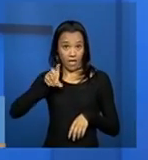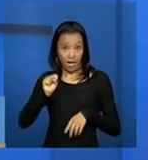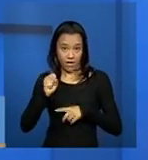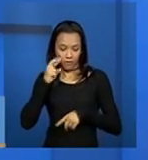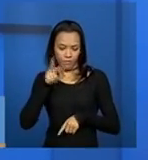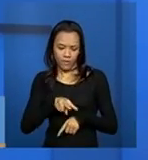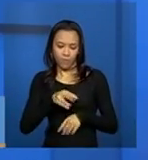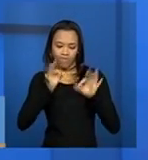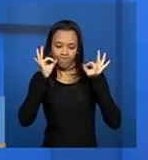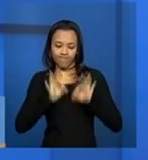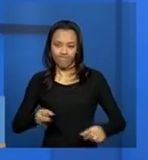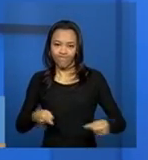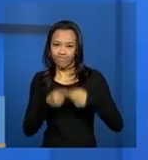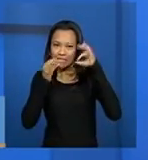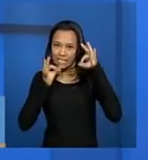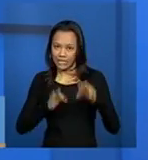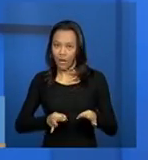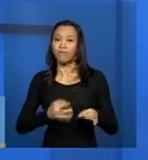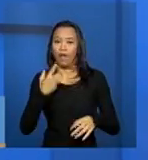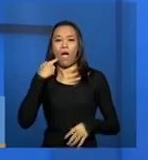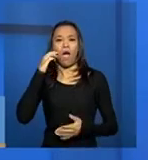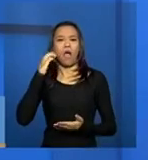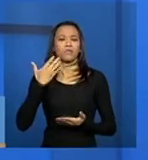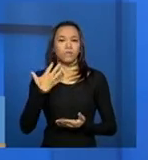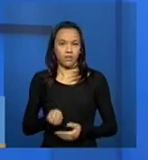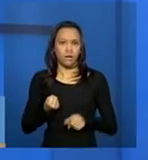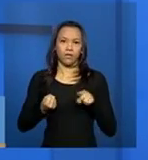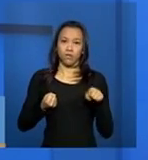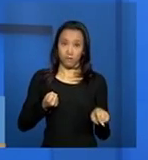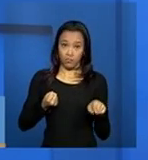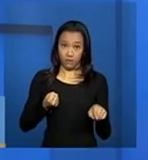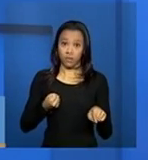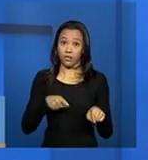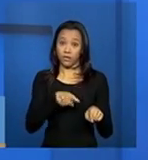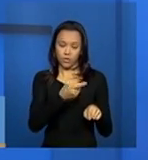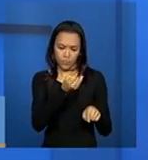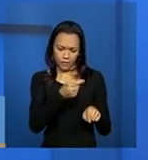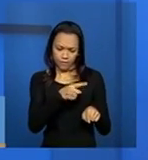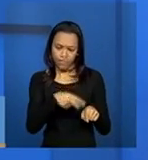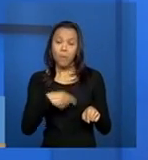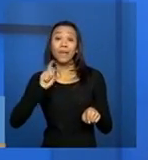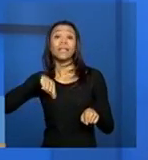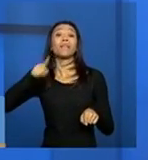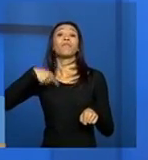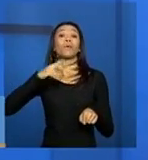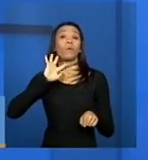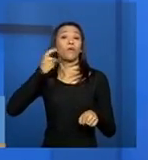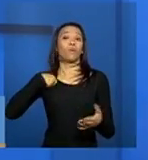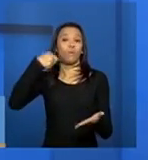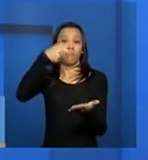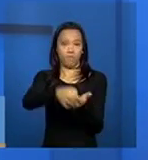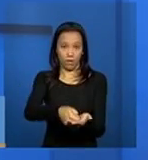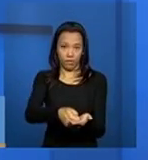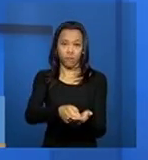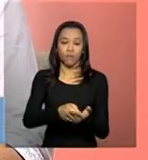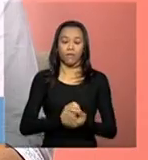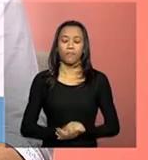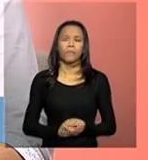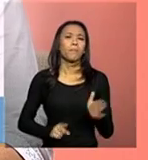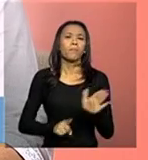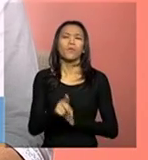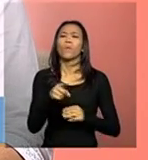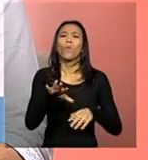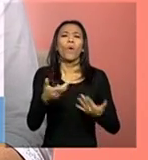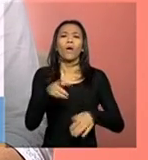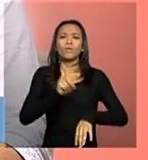eletronicamente válido e vai considerar o quantitativo desses cadastros para realizar o pagamento. Carolina, e qual o prazo